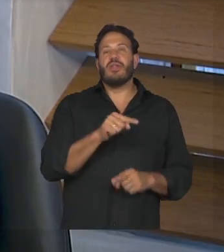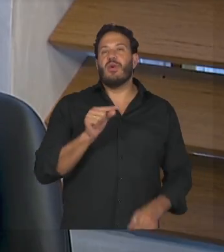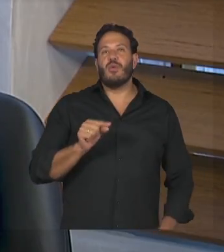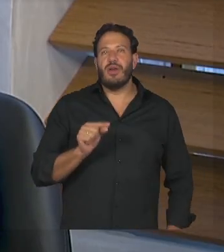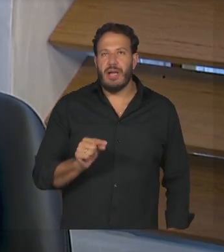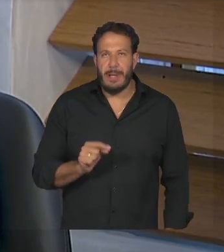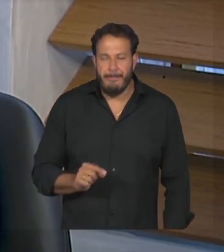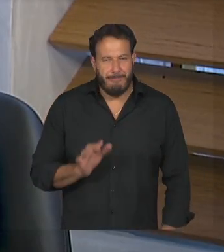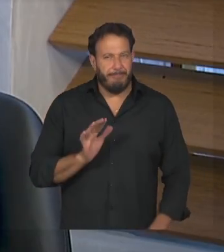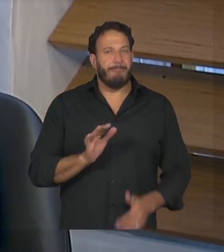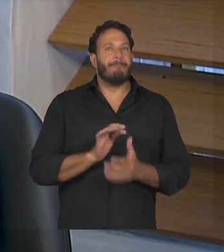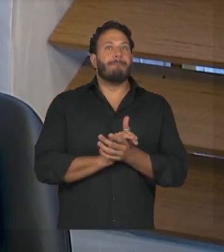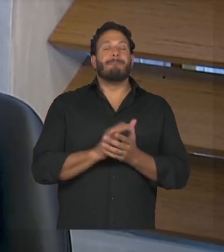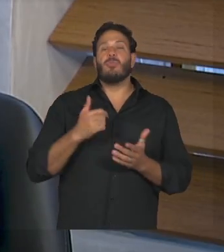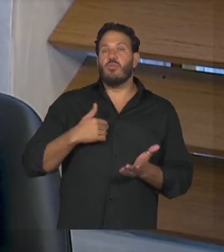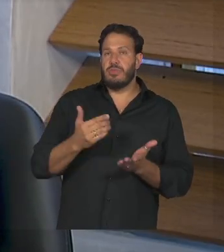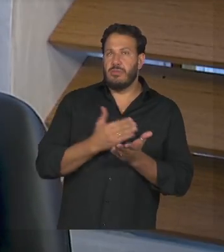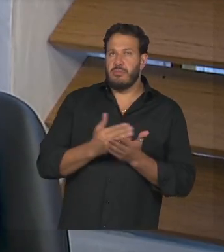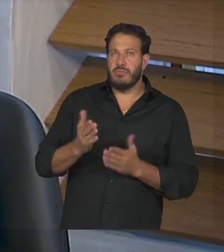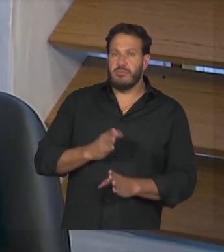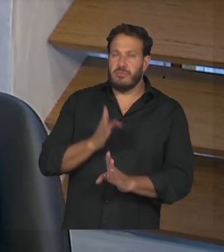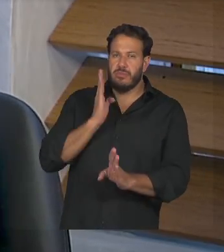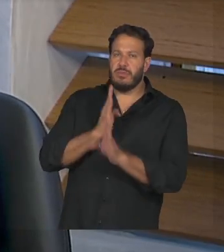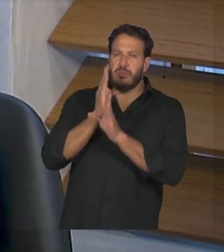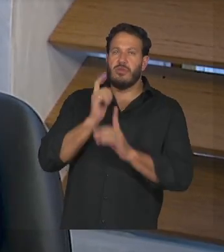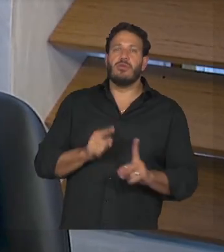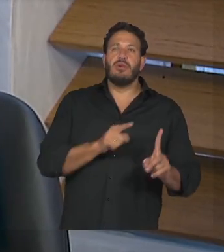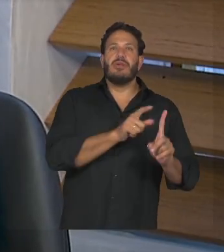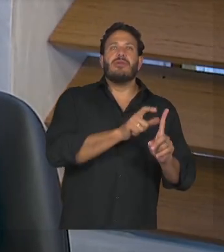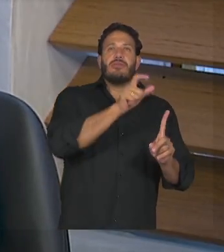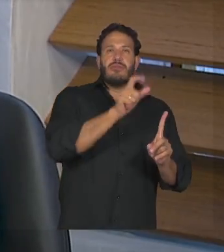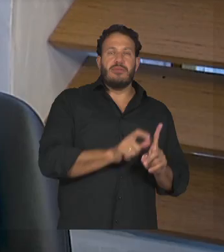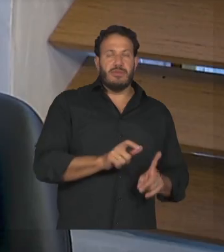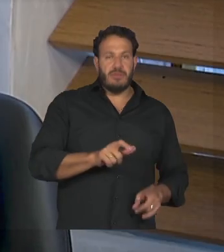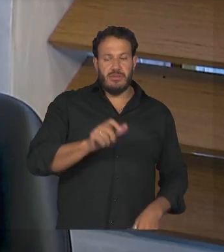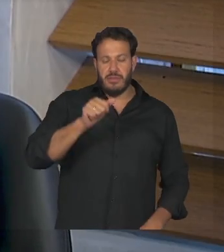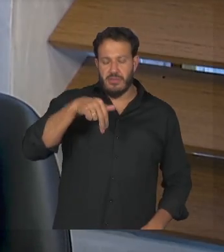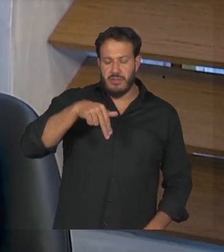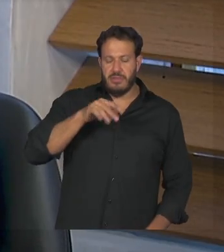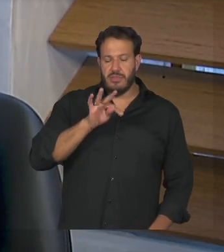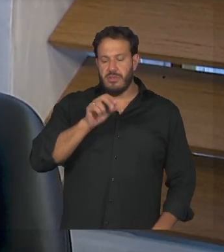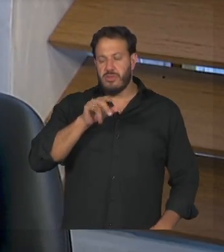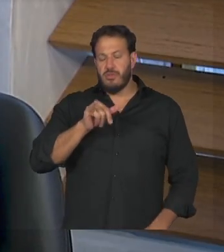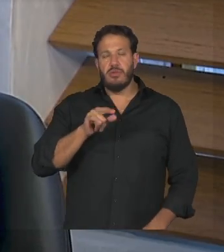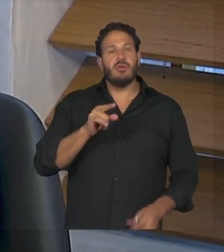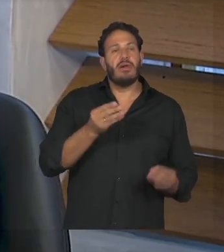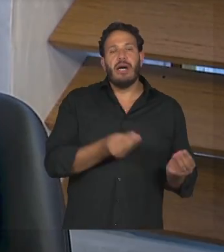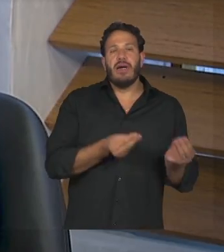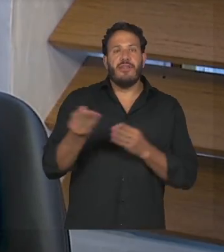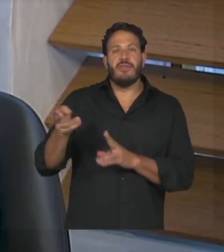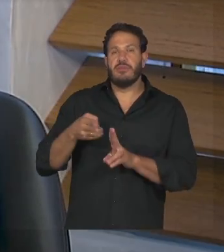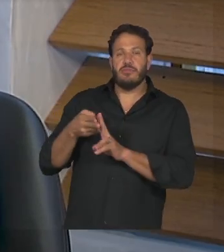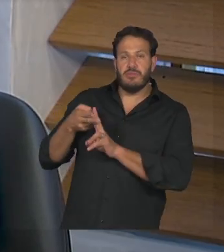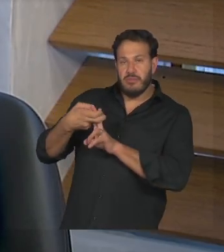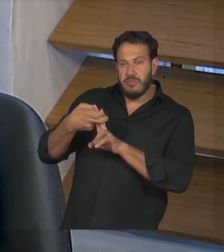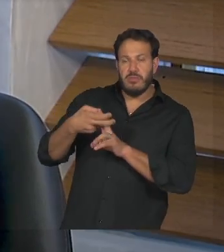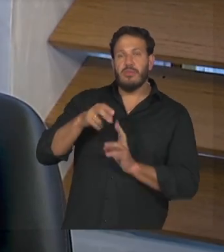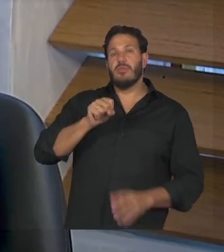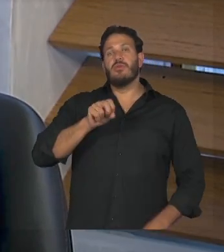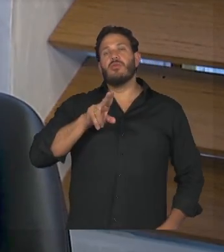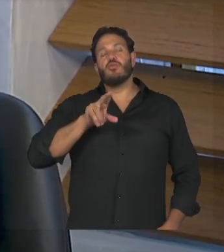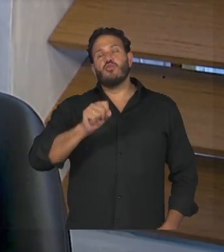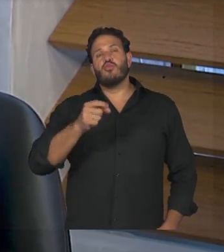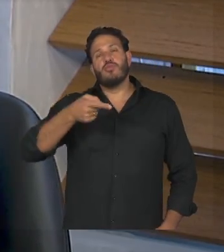quando eu tive o diagnóstico do antônio resolvi fazer o caminho do SUS para entender como é que o